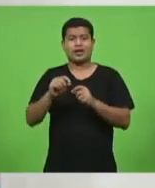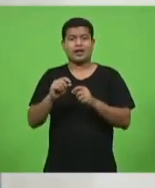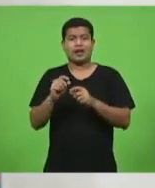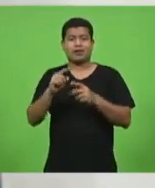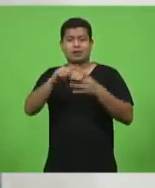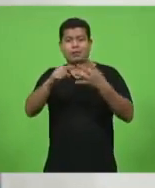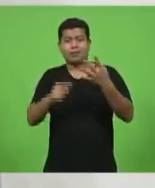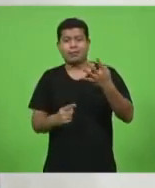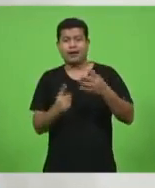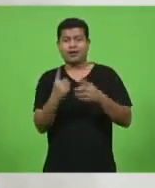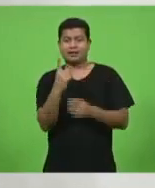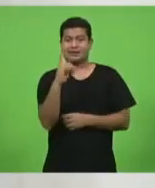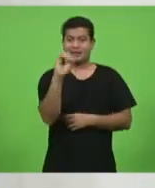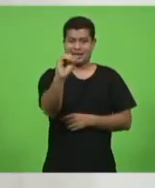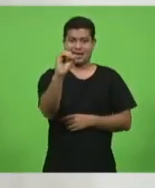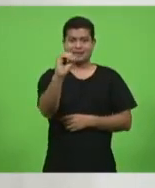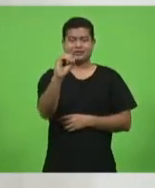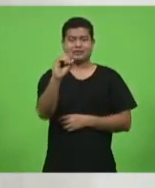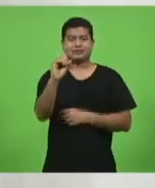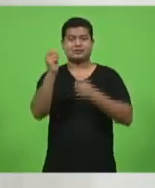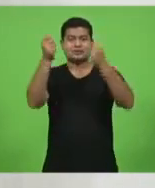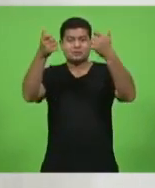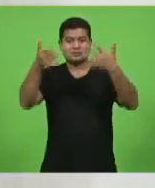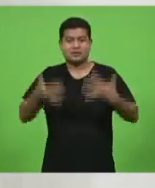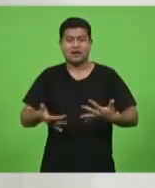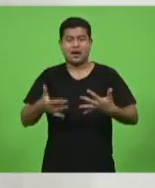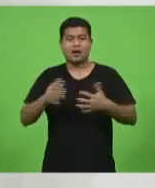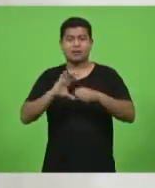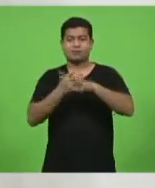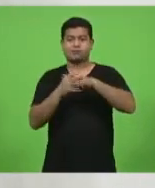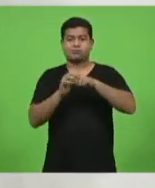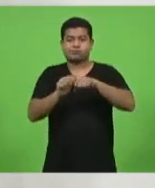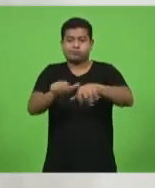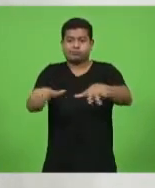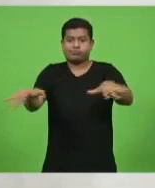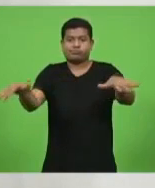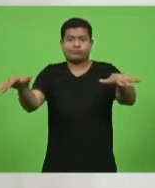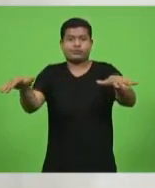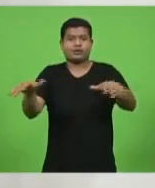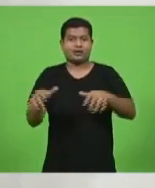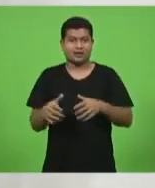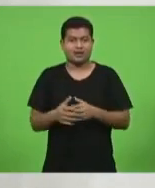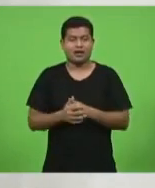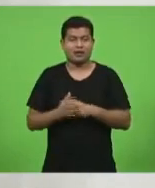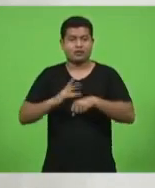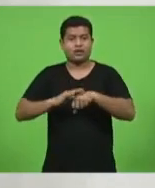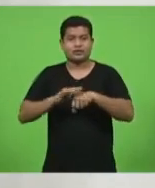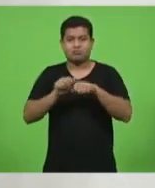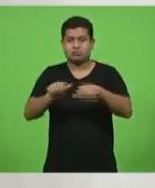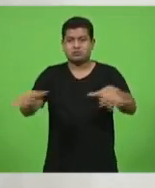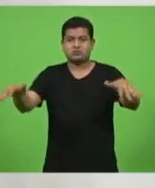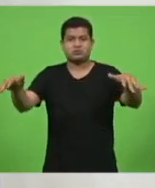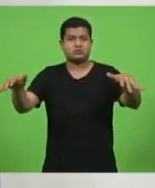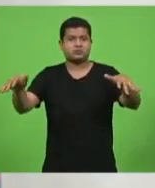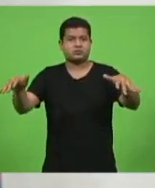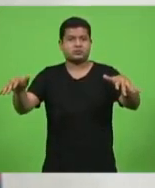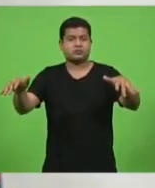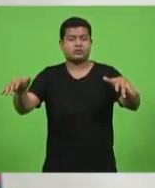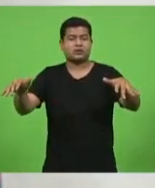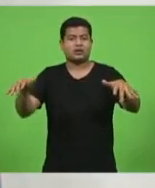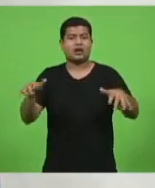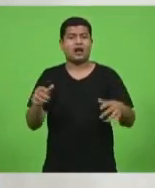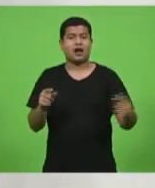e há quase nove anos atrás, deputado Minuto, os dez passos eram para 2020.